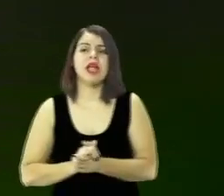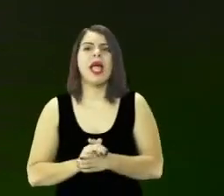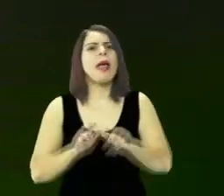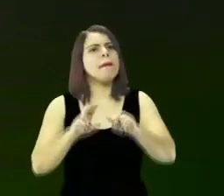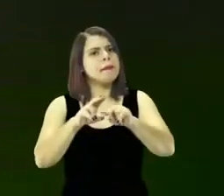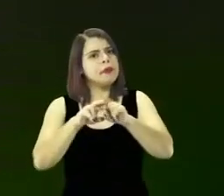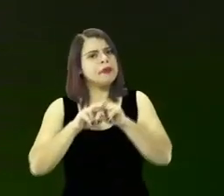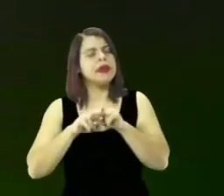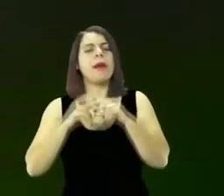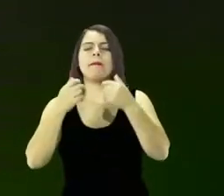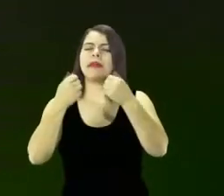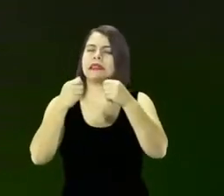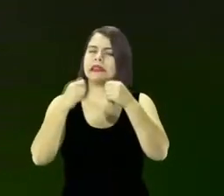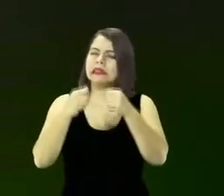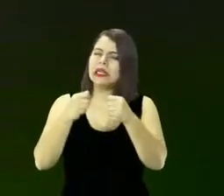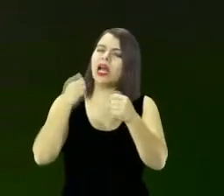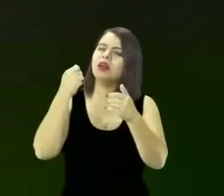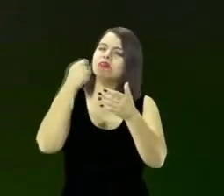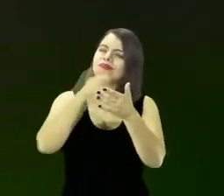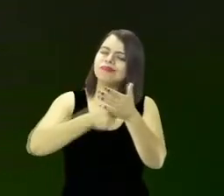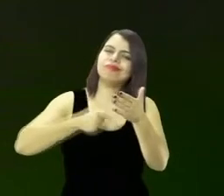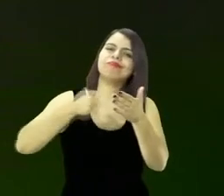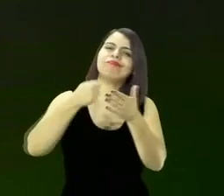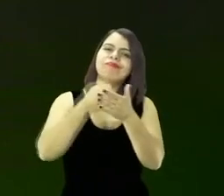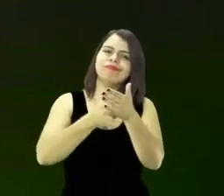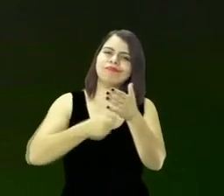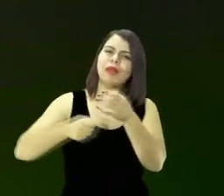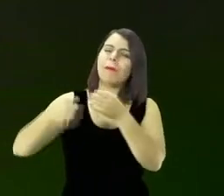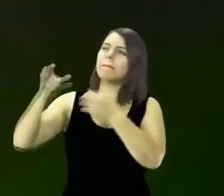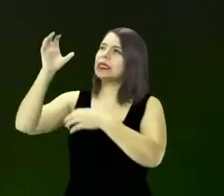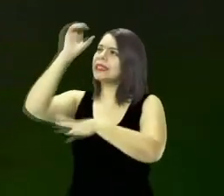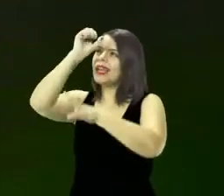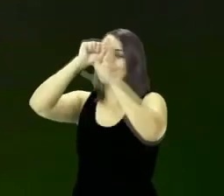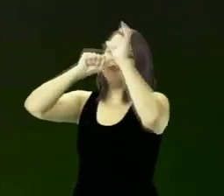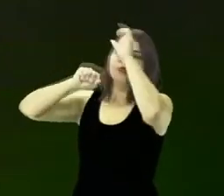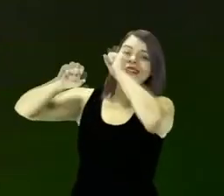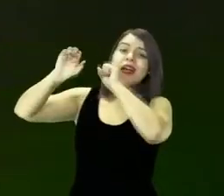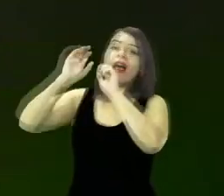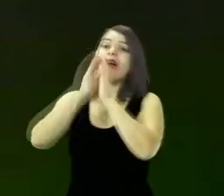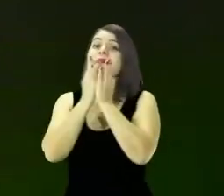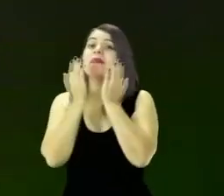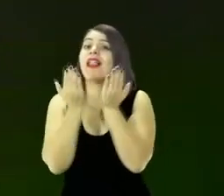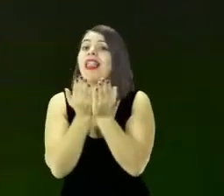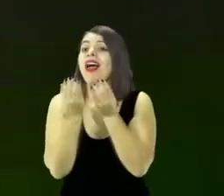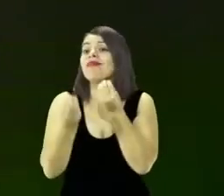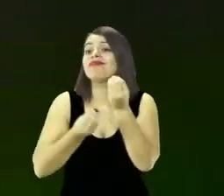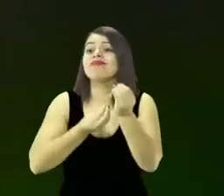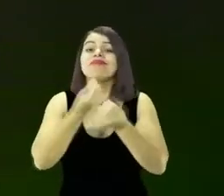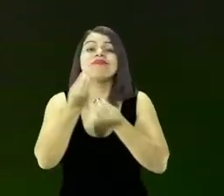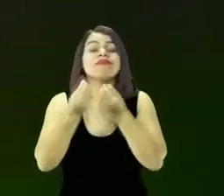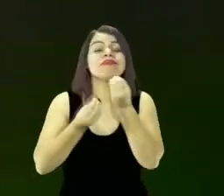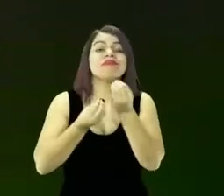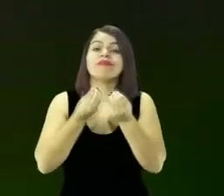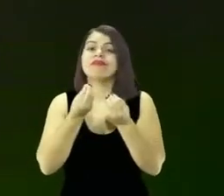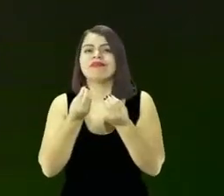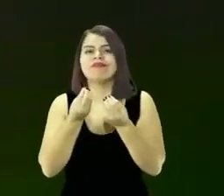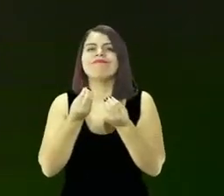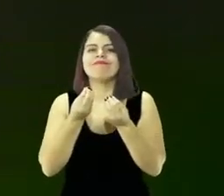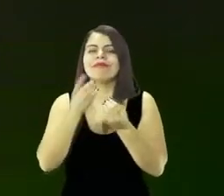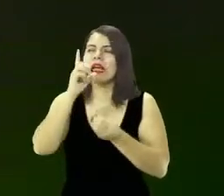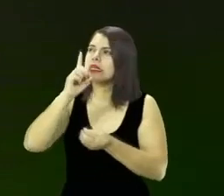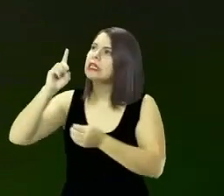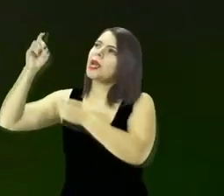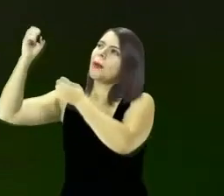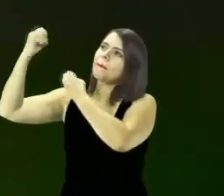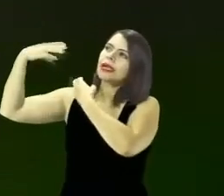sempre estar ouvindo a palavra de Deus. Porque qual é a maneira da gente resolver esse assunto na nossa vida? Quando nós estamos sempre ouvindo o Senhor por meio da